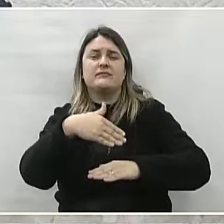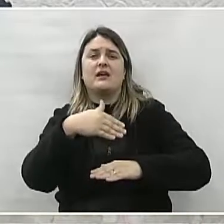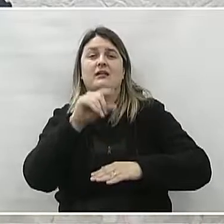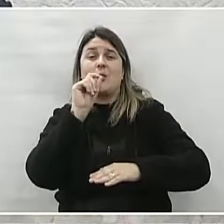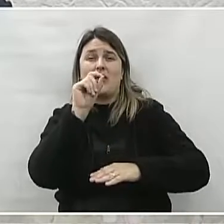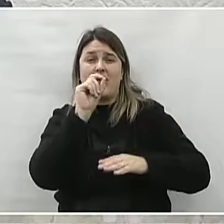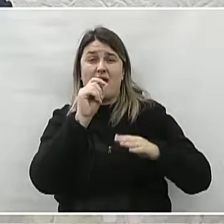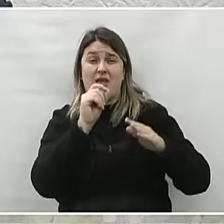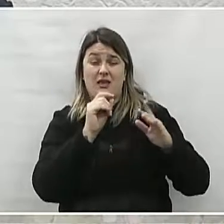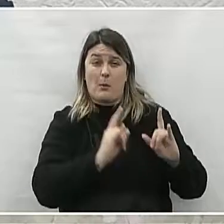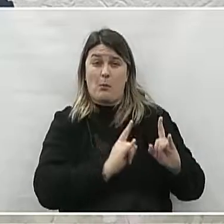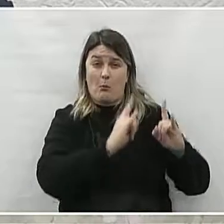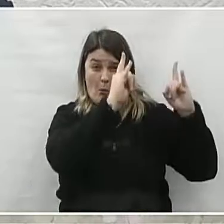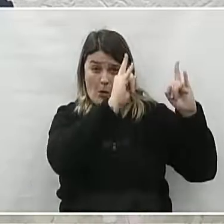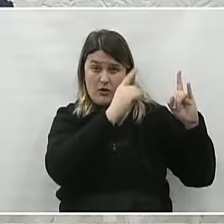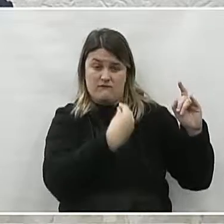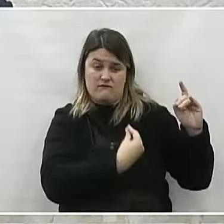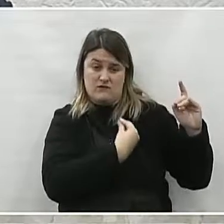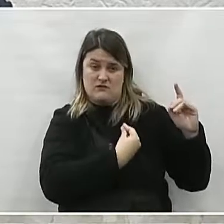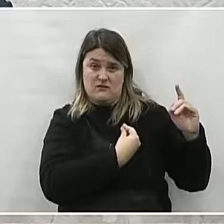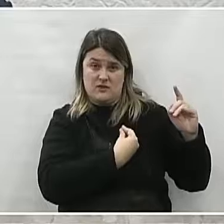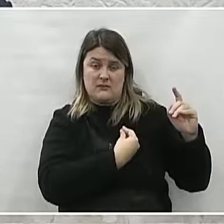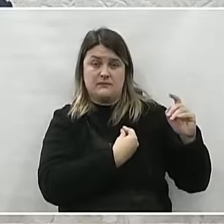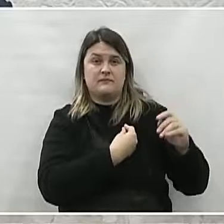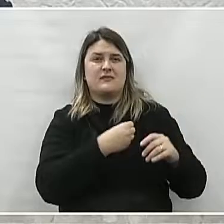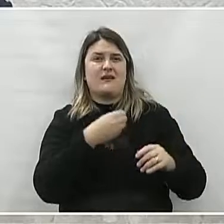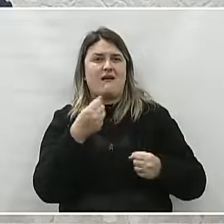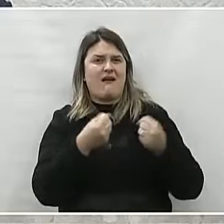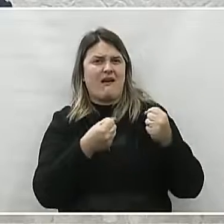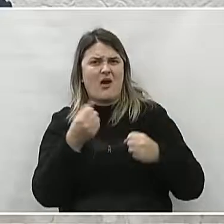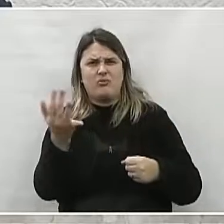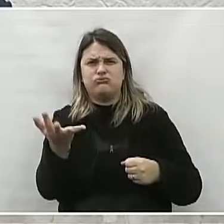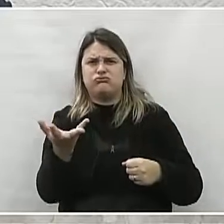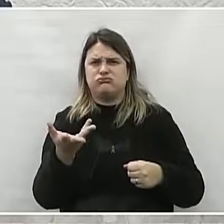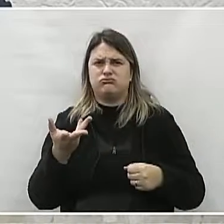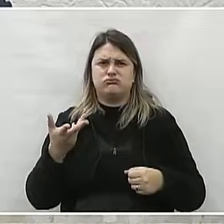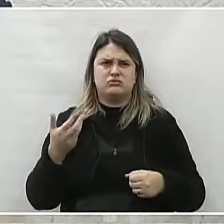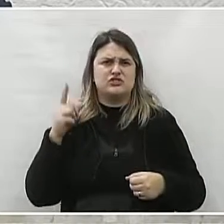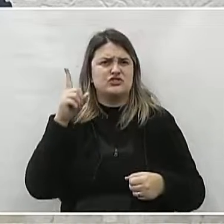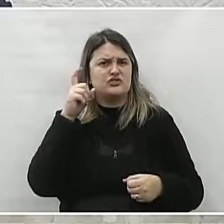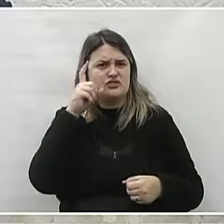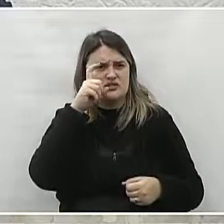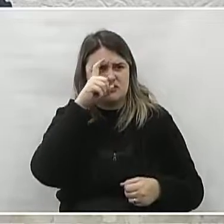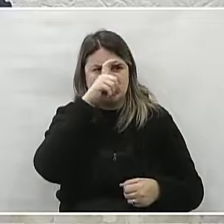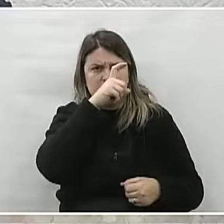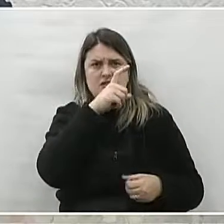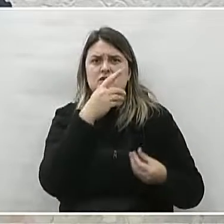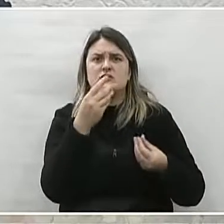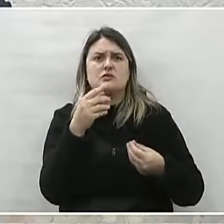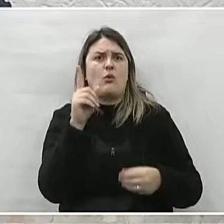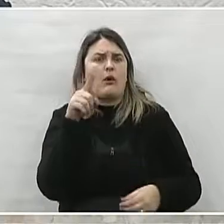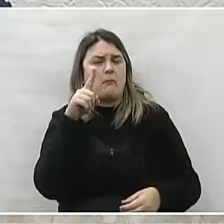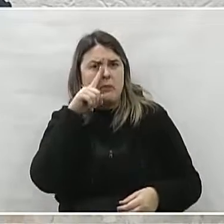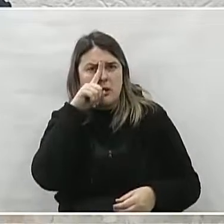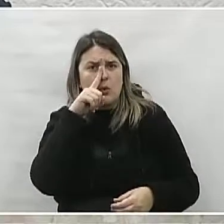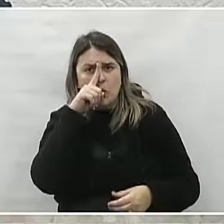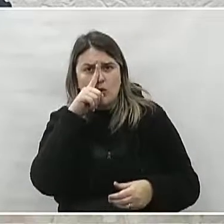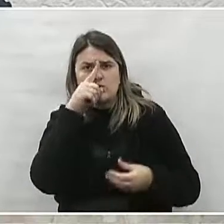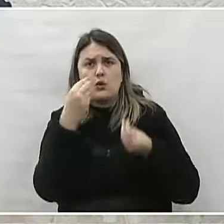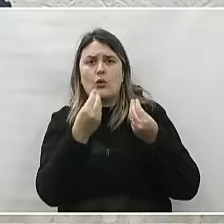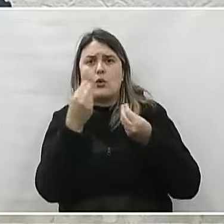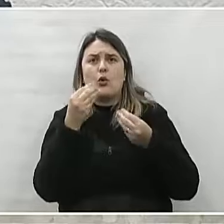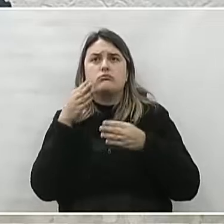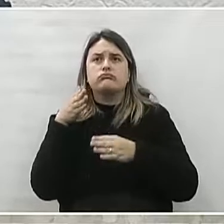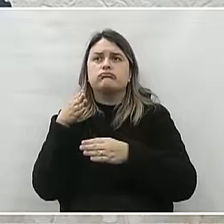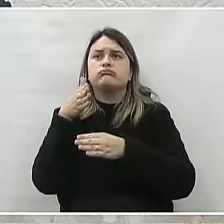relatam que nessa região, os veículos estão passando em alta velocidade, dificultando e tornando perigoso a entrada